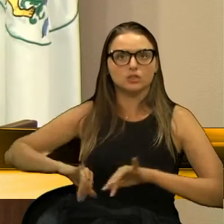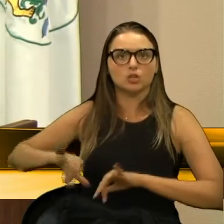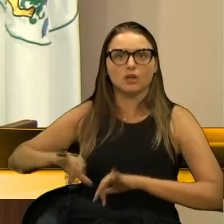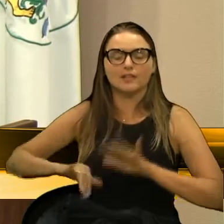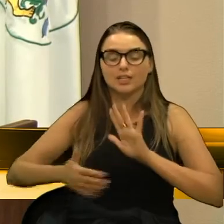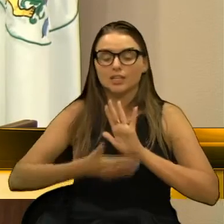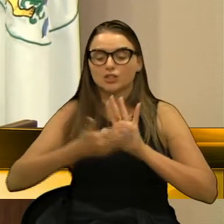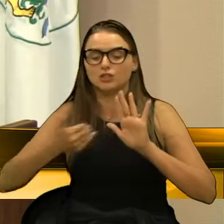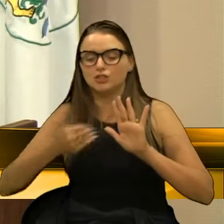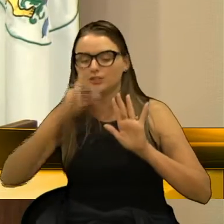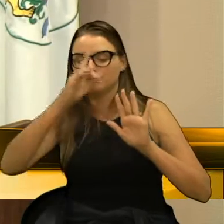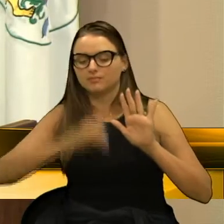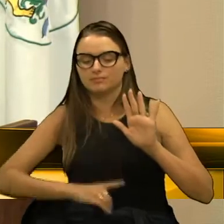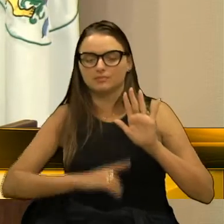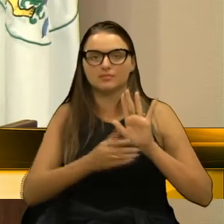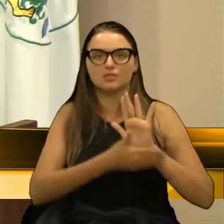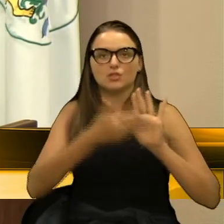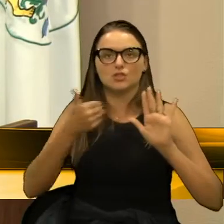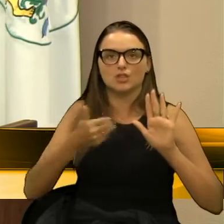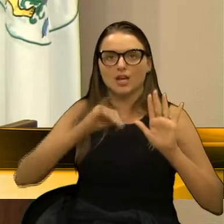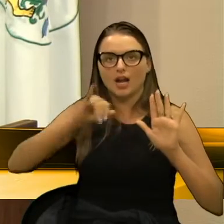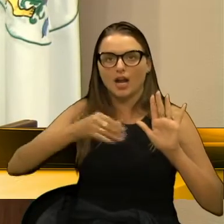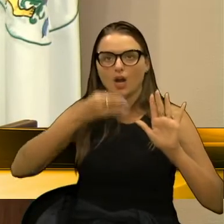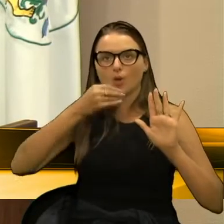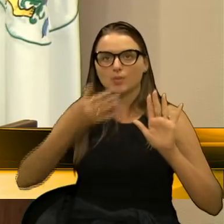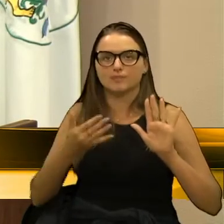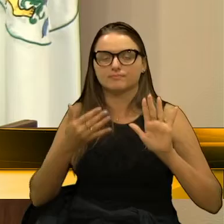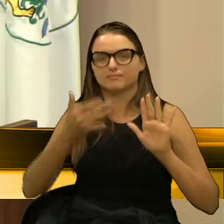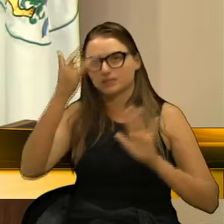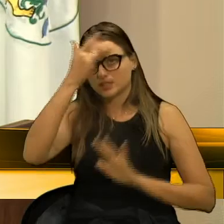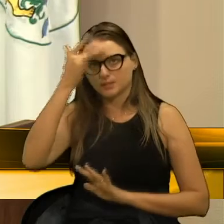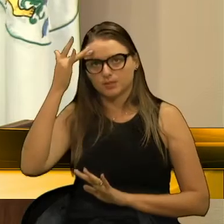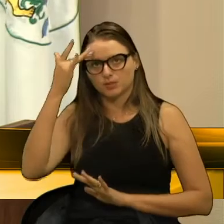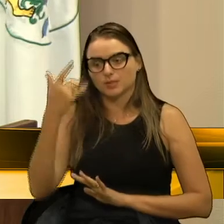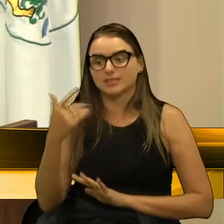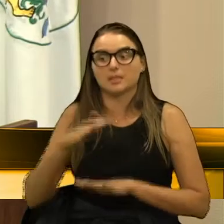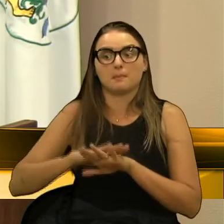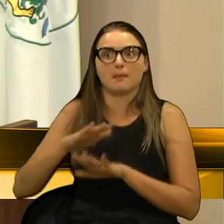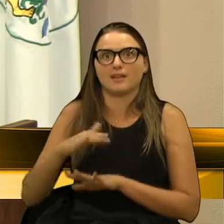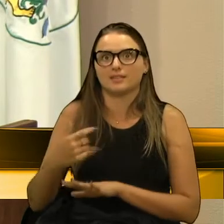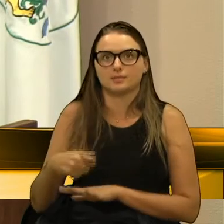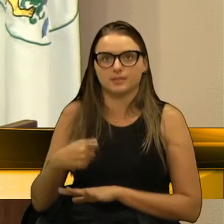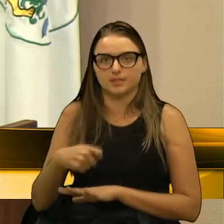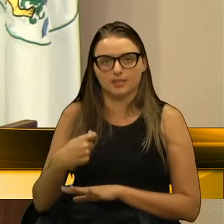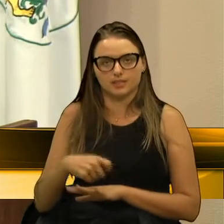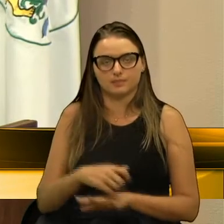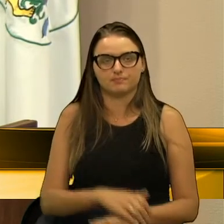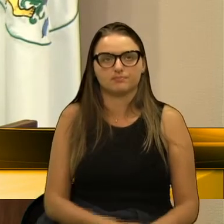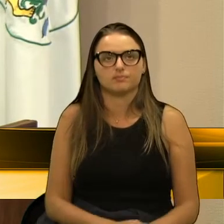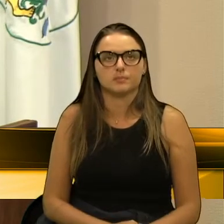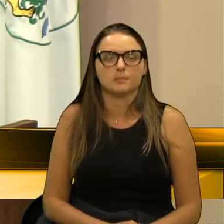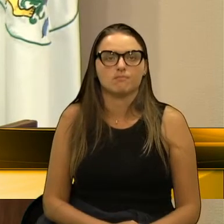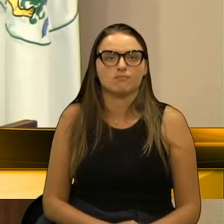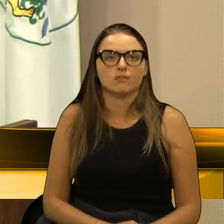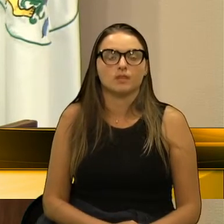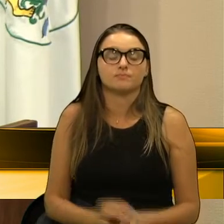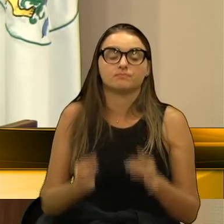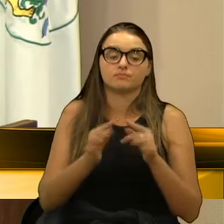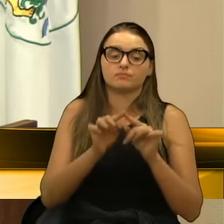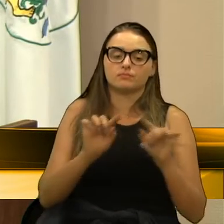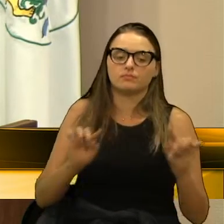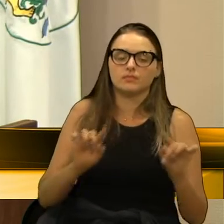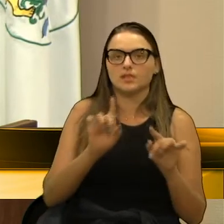direitos, tirar os privilégios das pessoas mais necessitadas. Mas a isenção